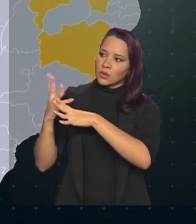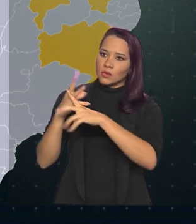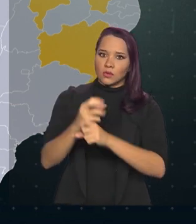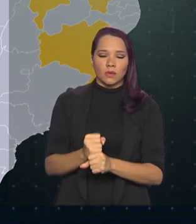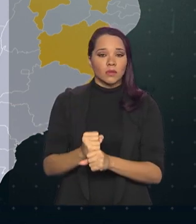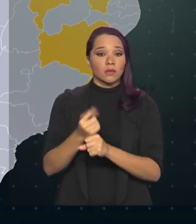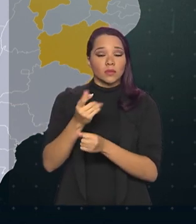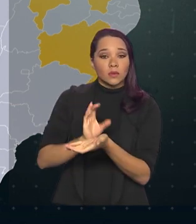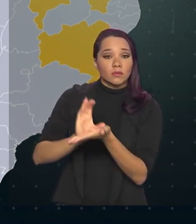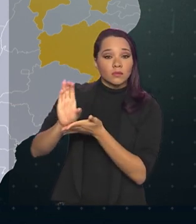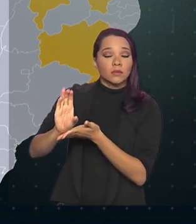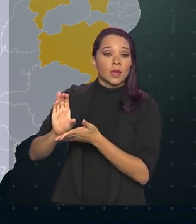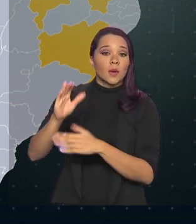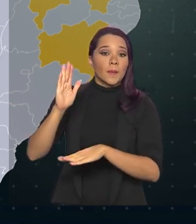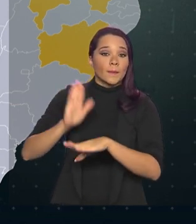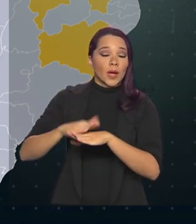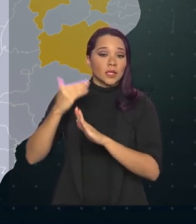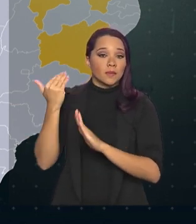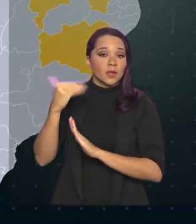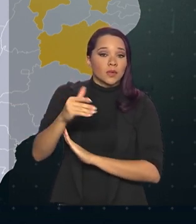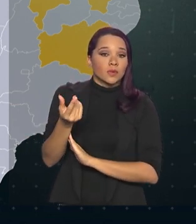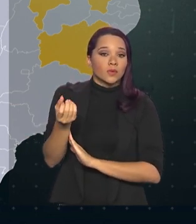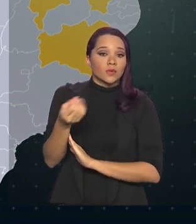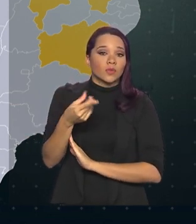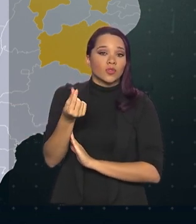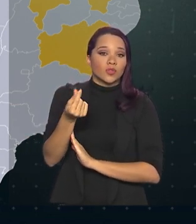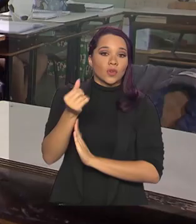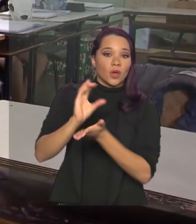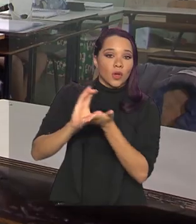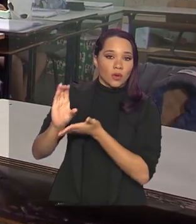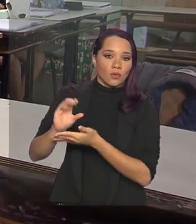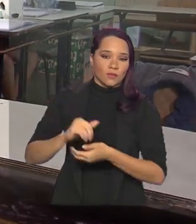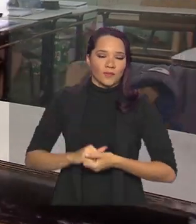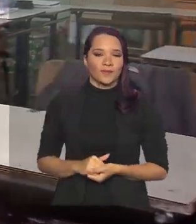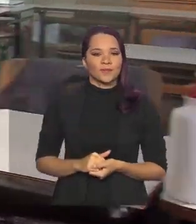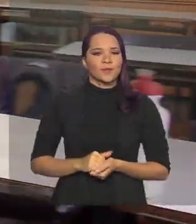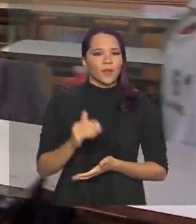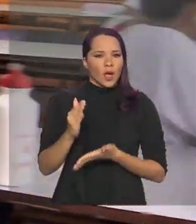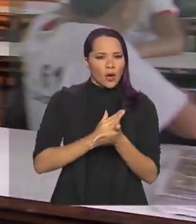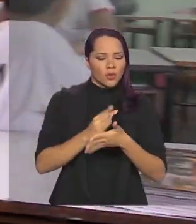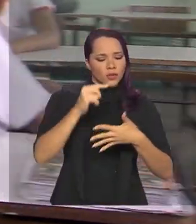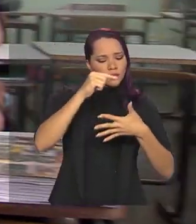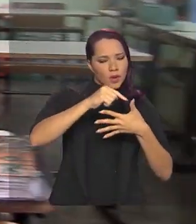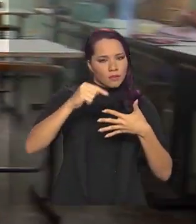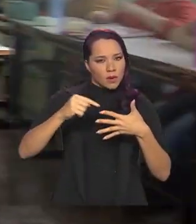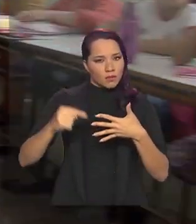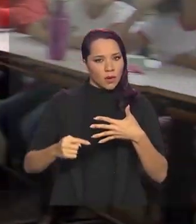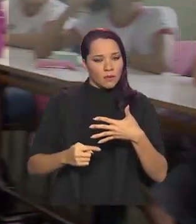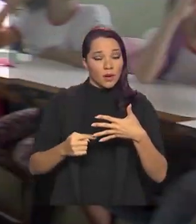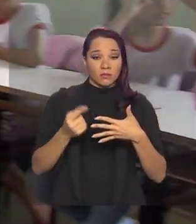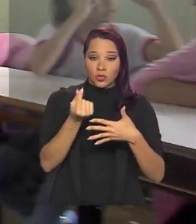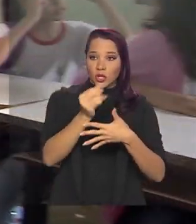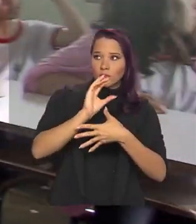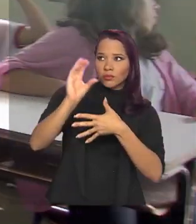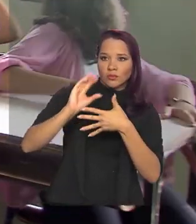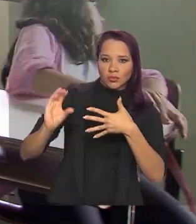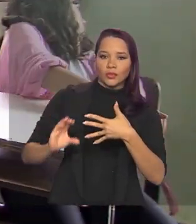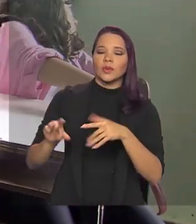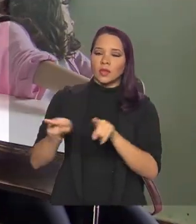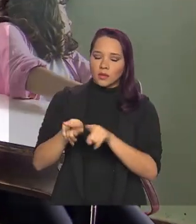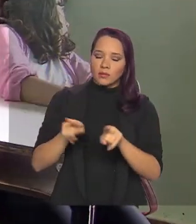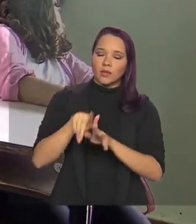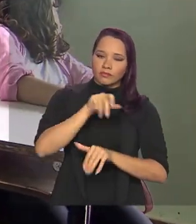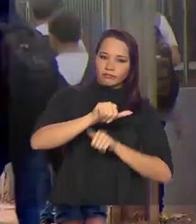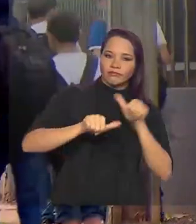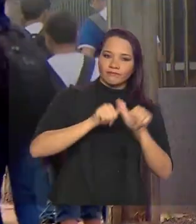devem receber mais da metade dos novos recursos do Fundeb. Alguns critérios para a distribuição da verba também foram